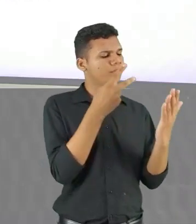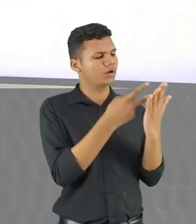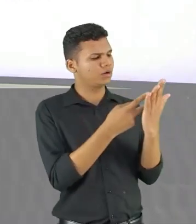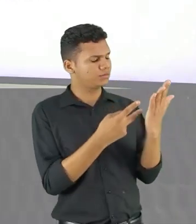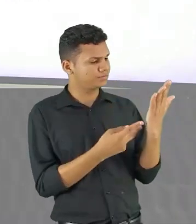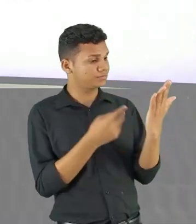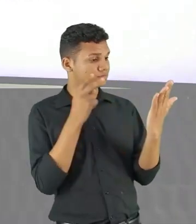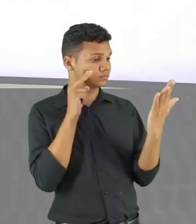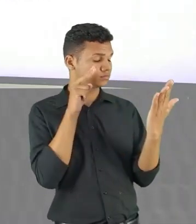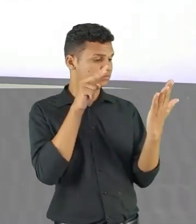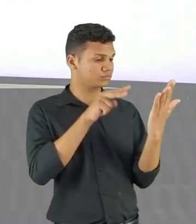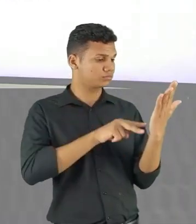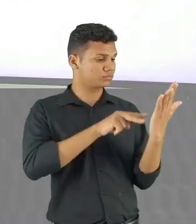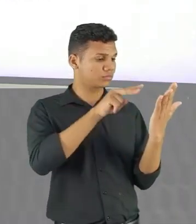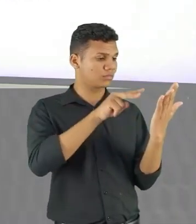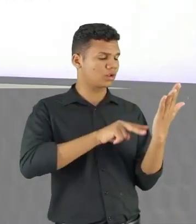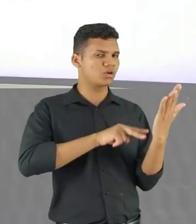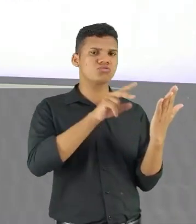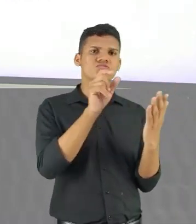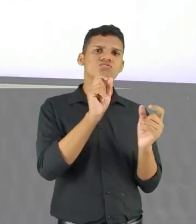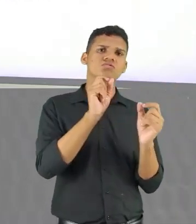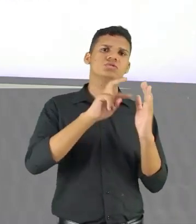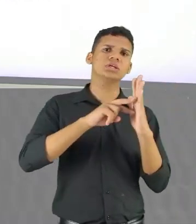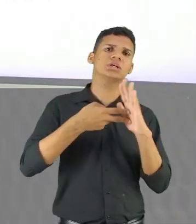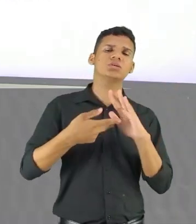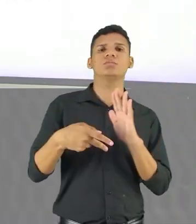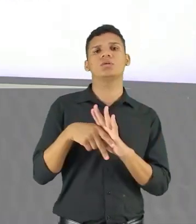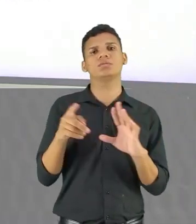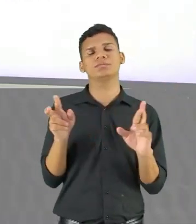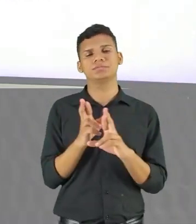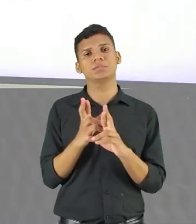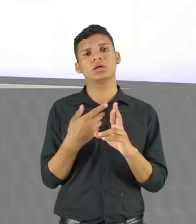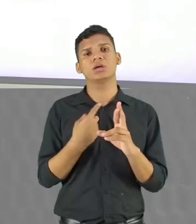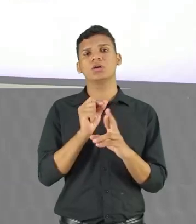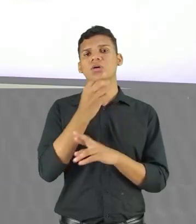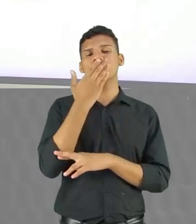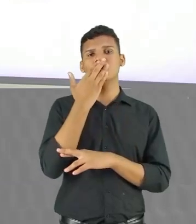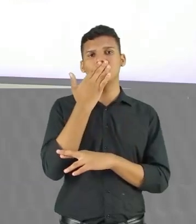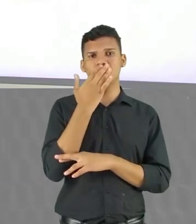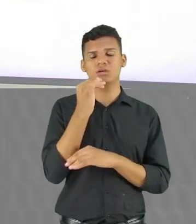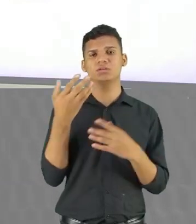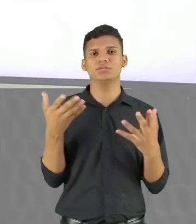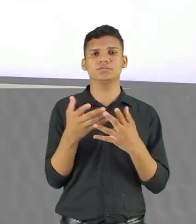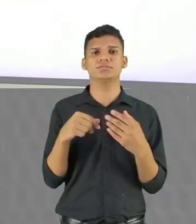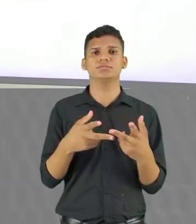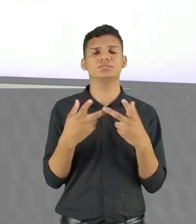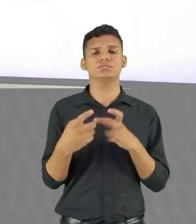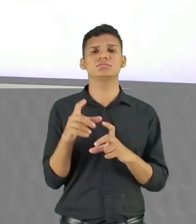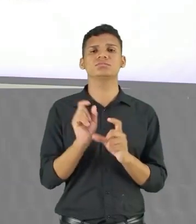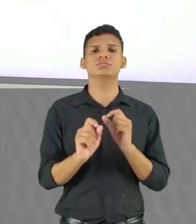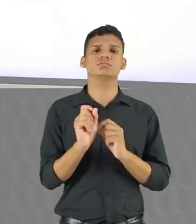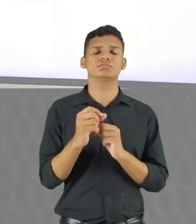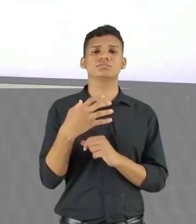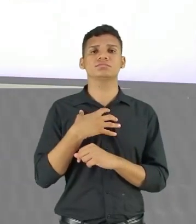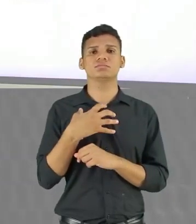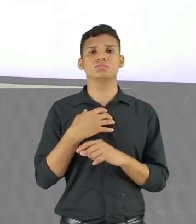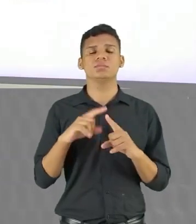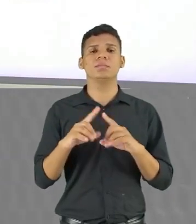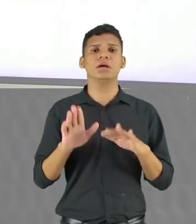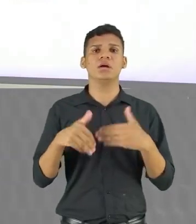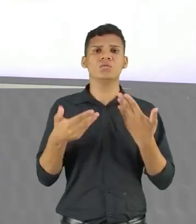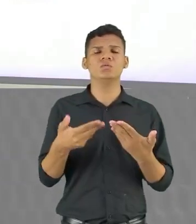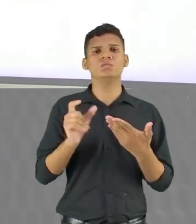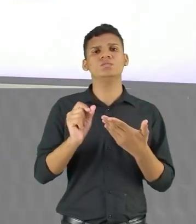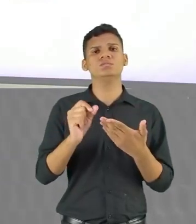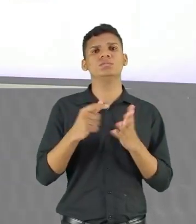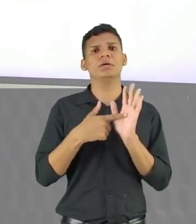leitura Relaciona Com o uso dessas cores E vai ver Esse sentido Que imagem A gente vai ver Que